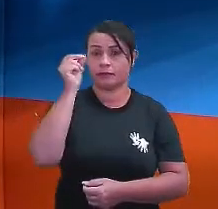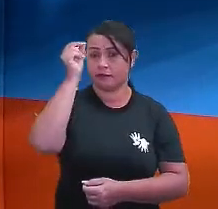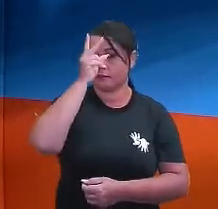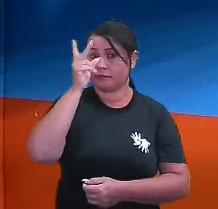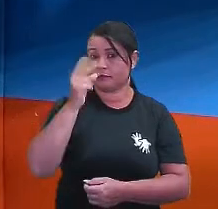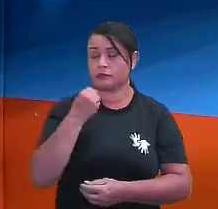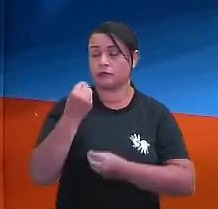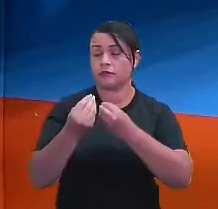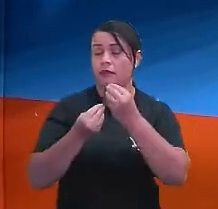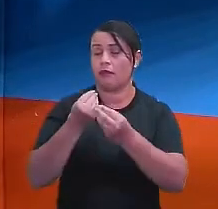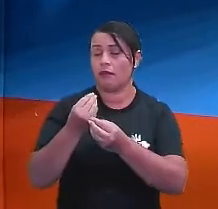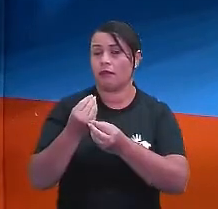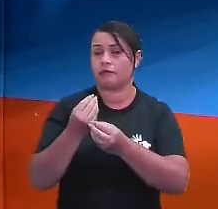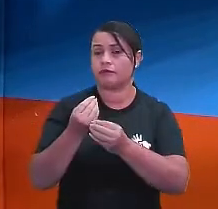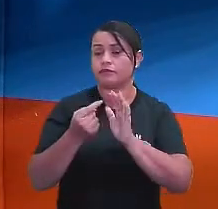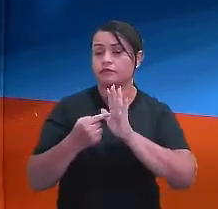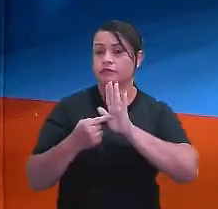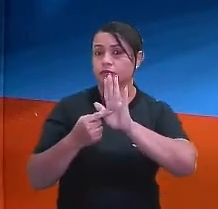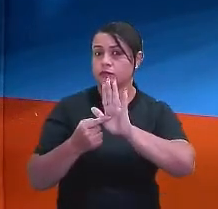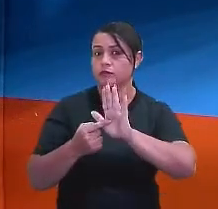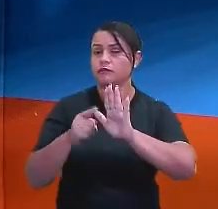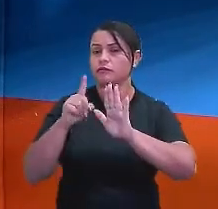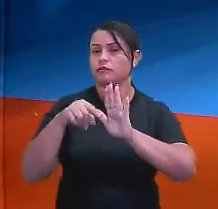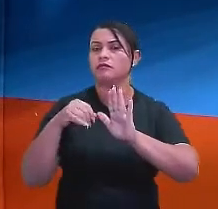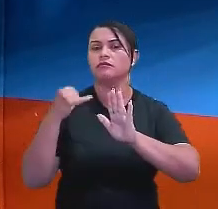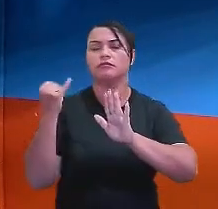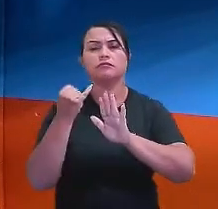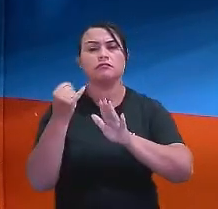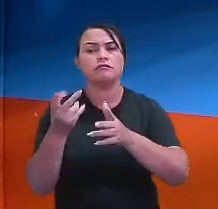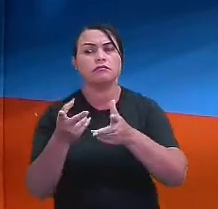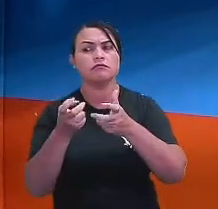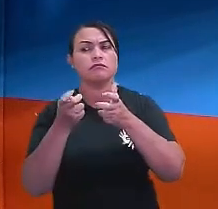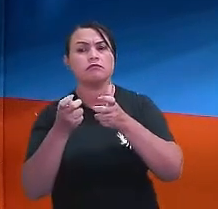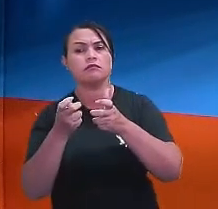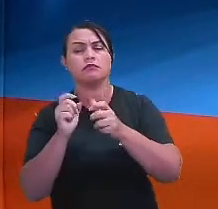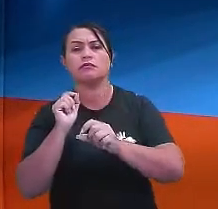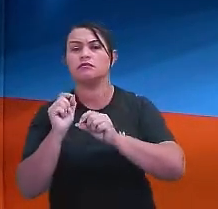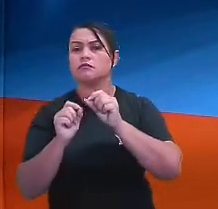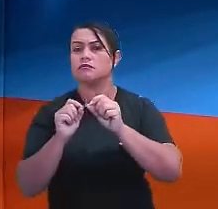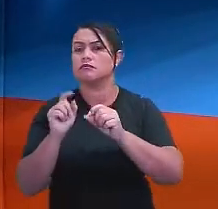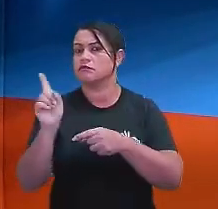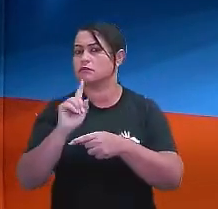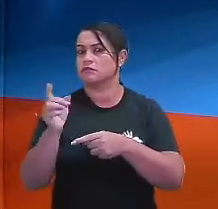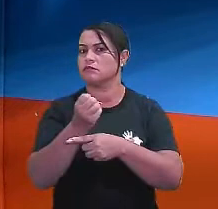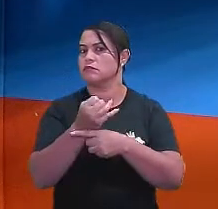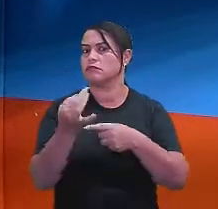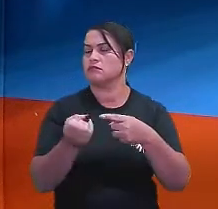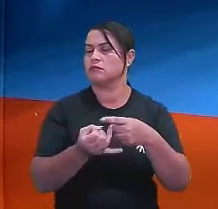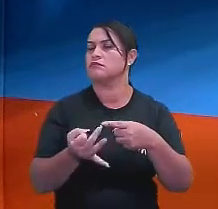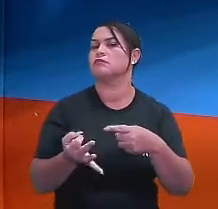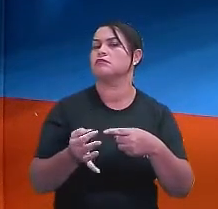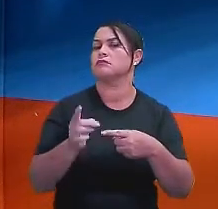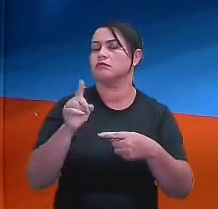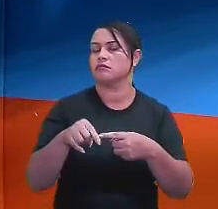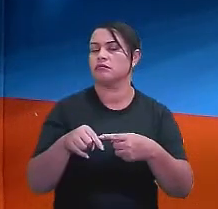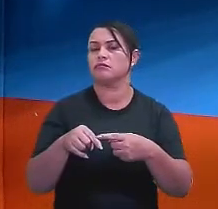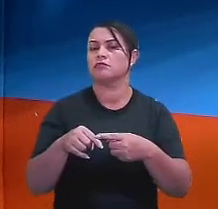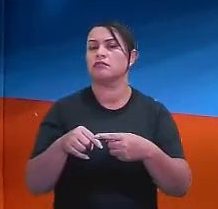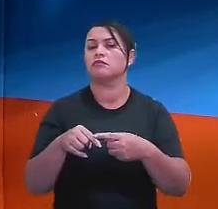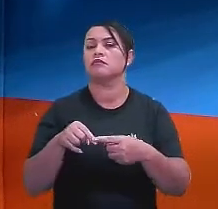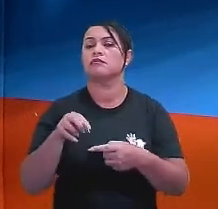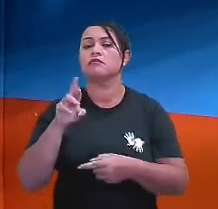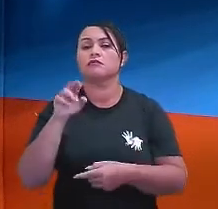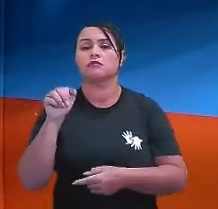porque é importante que a gente perceba, né, que a gente não vai estar trabalhando aqui com fração e sim com a ideia de